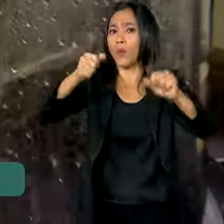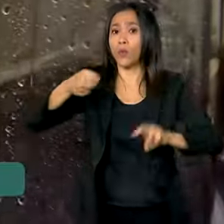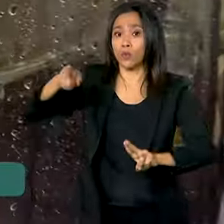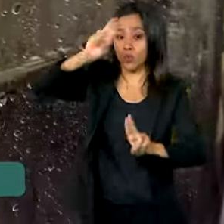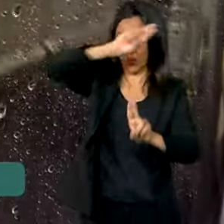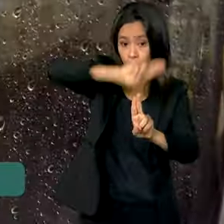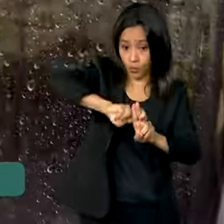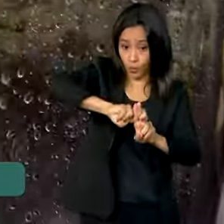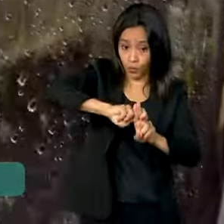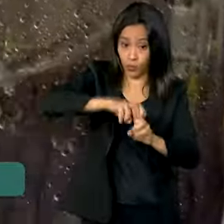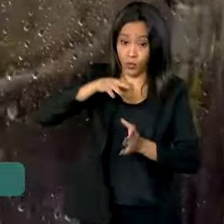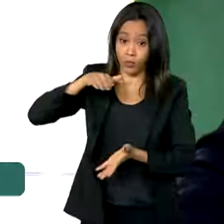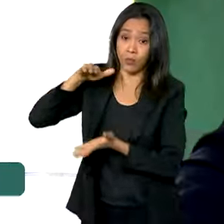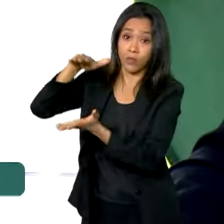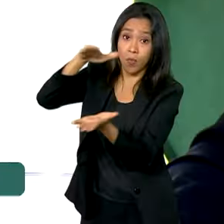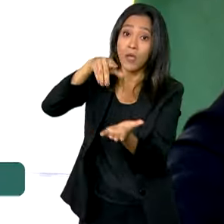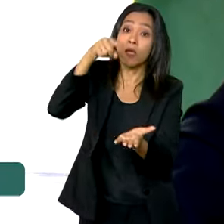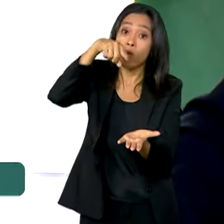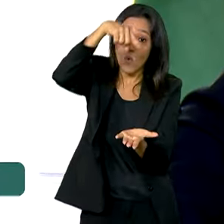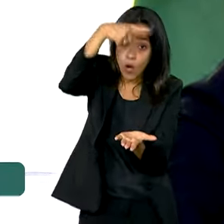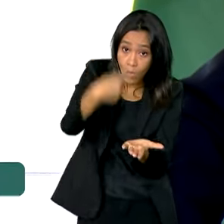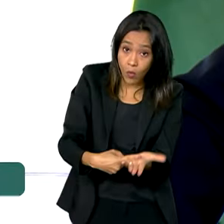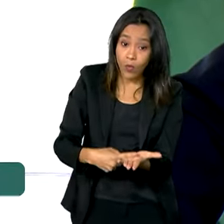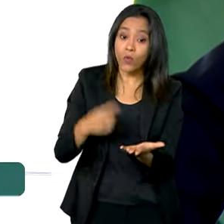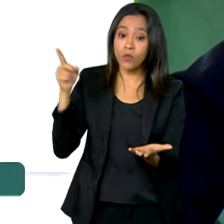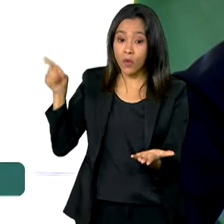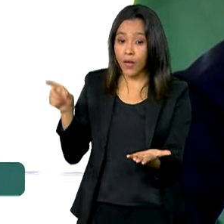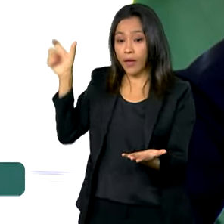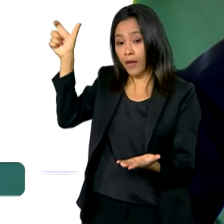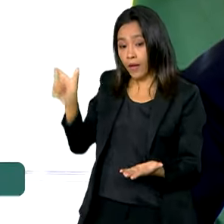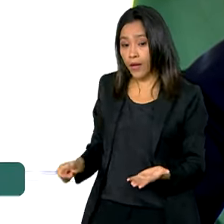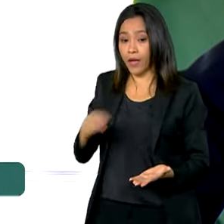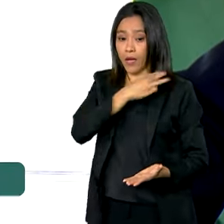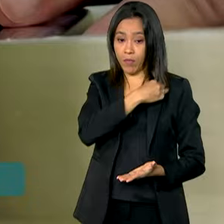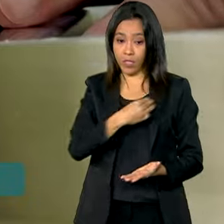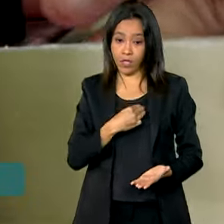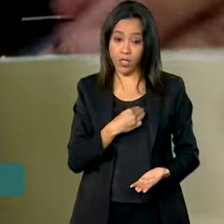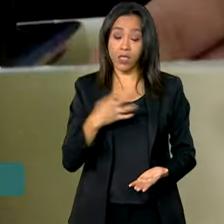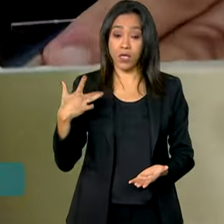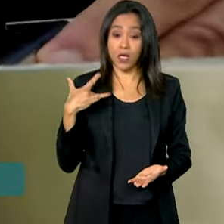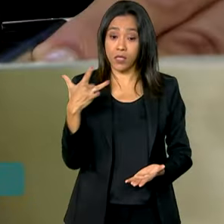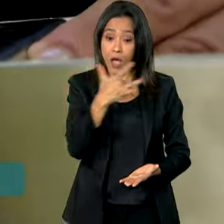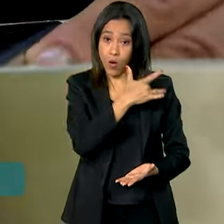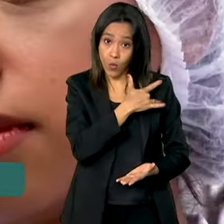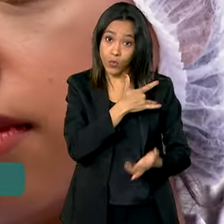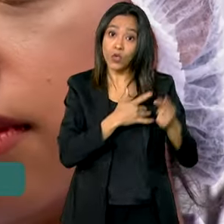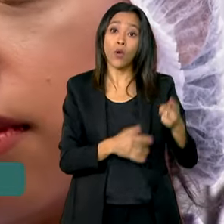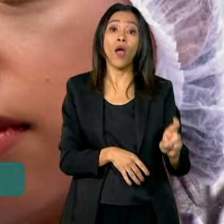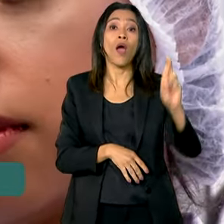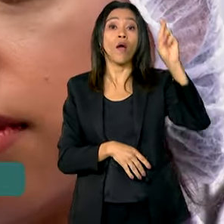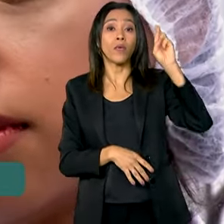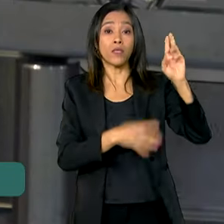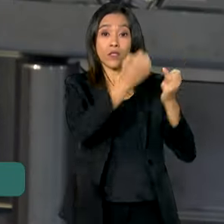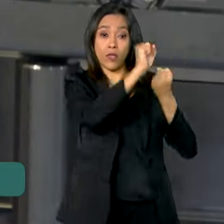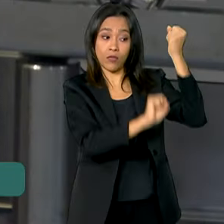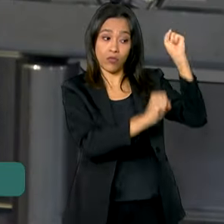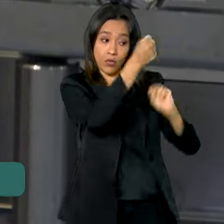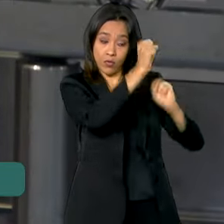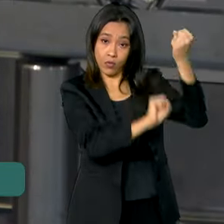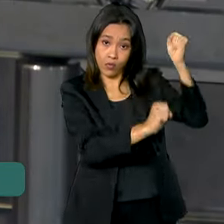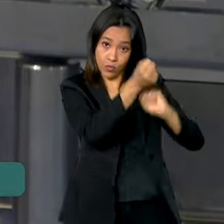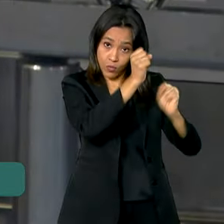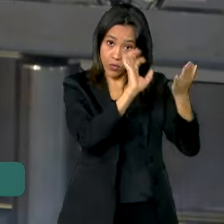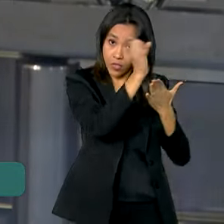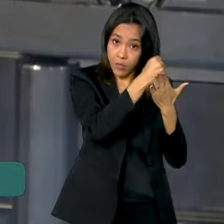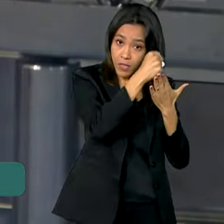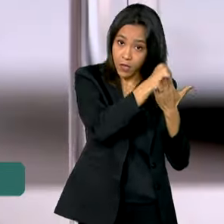acordo foi fechado durante uma reunião da ministra da Saúde, Inísia Trindade, com um representante do laboratório fabricante. O medicamento